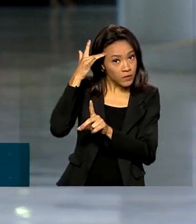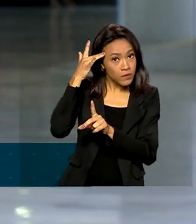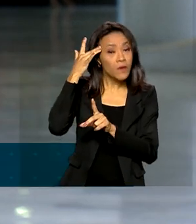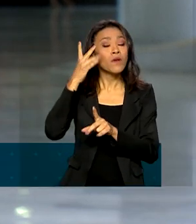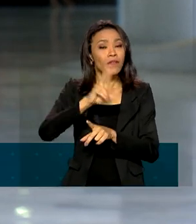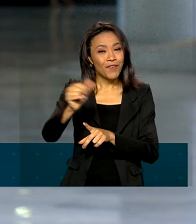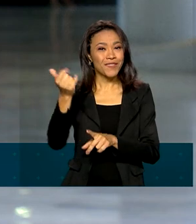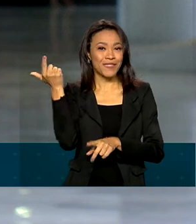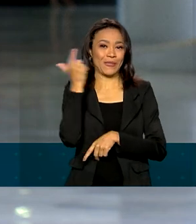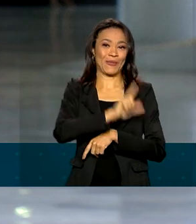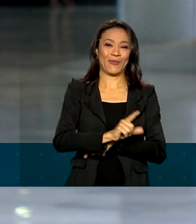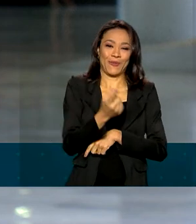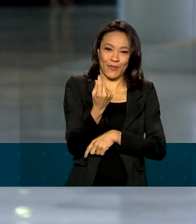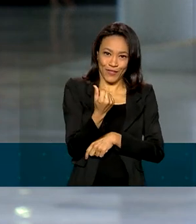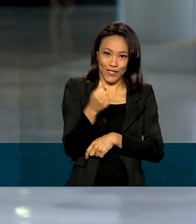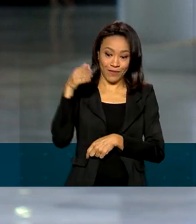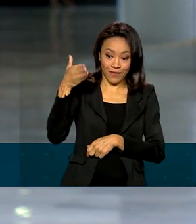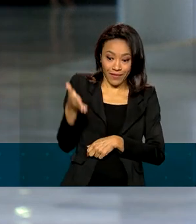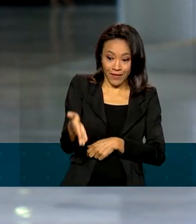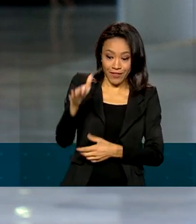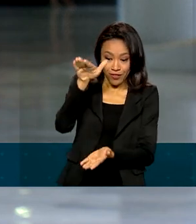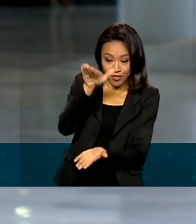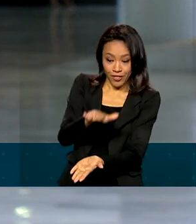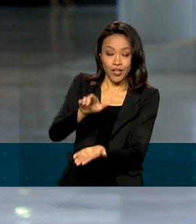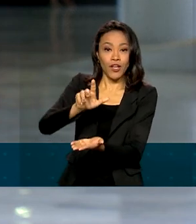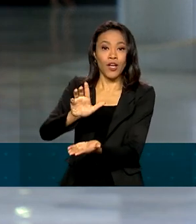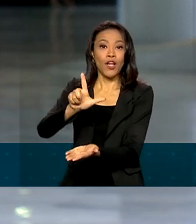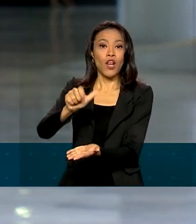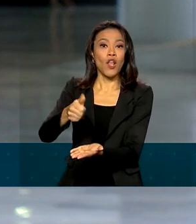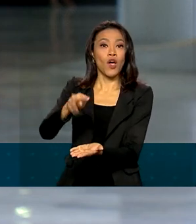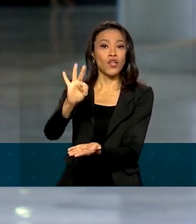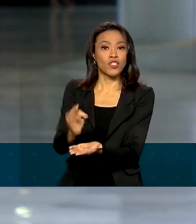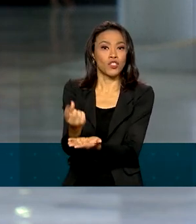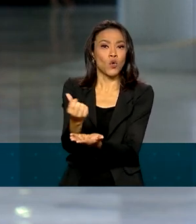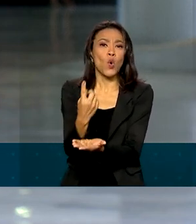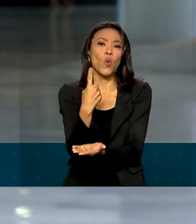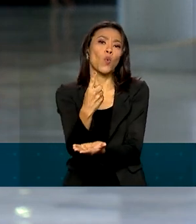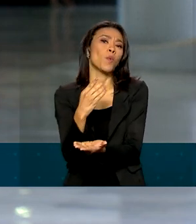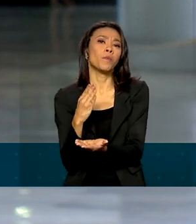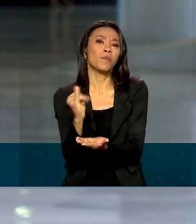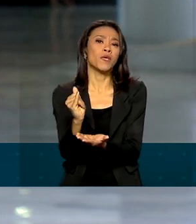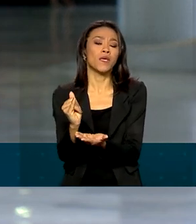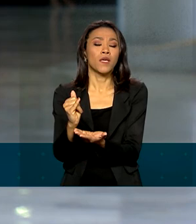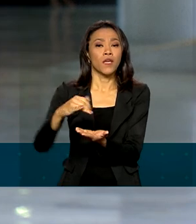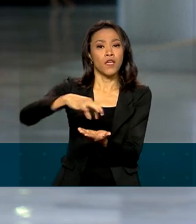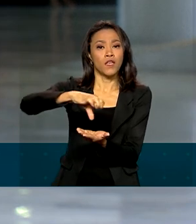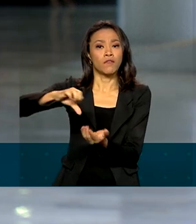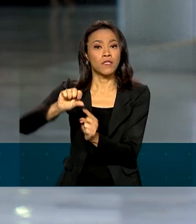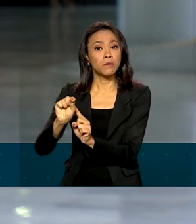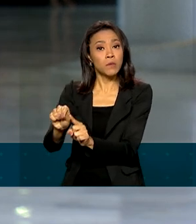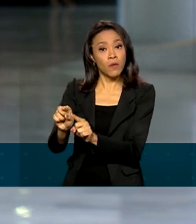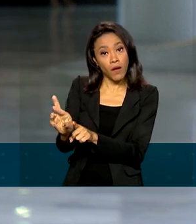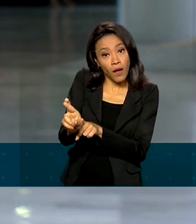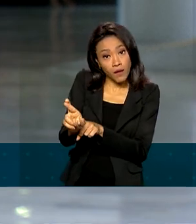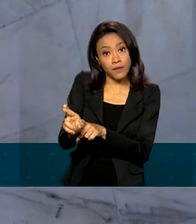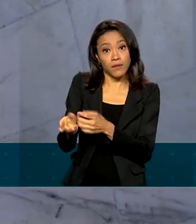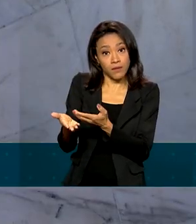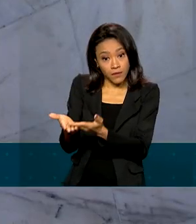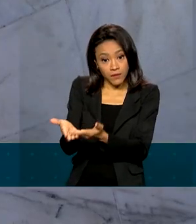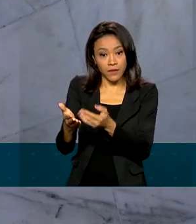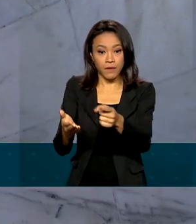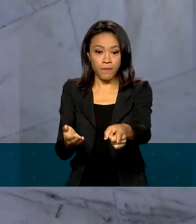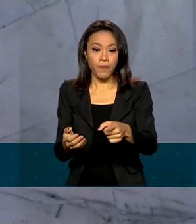serão contemplados neste lote. O valor total do crédito é de 1 bilhão e 900 mil reais. E um pouco mais de